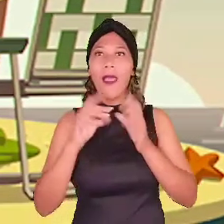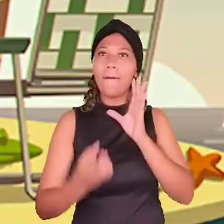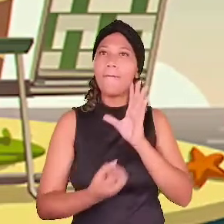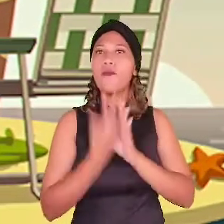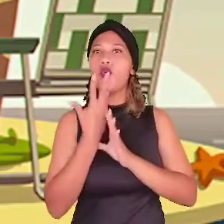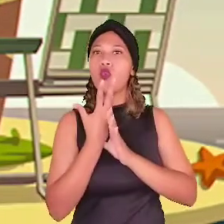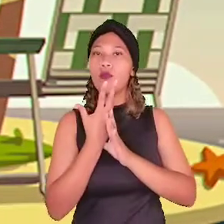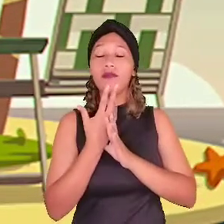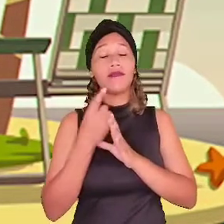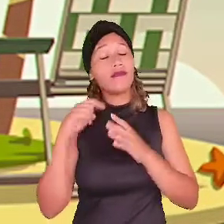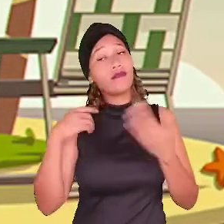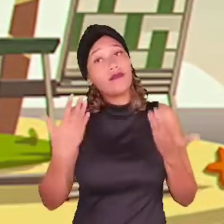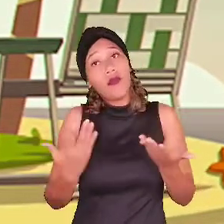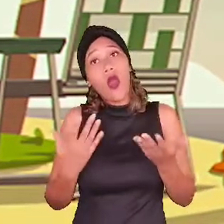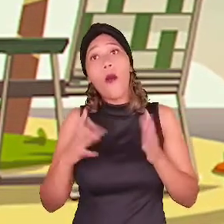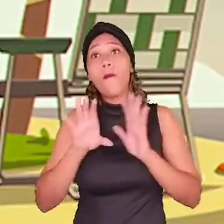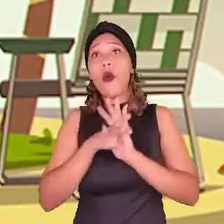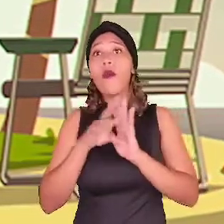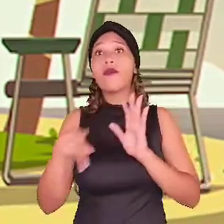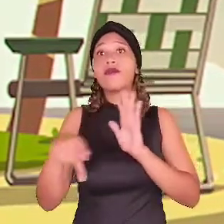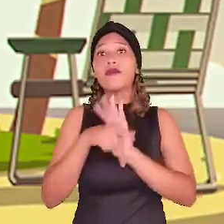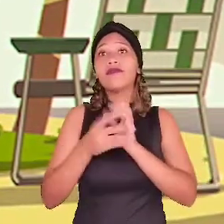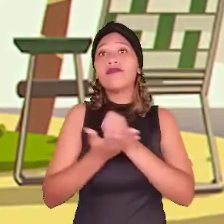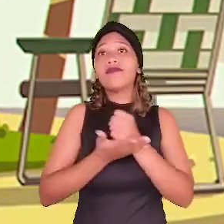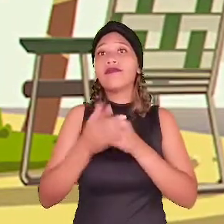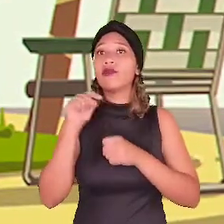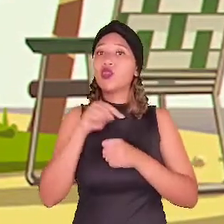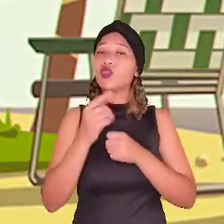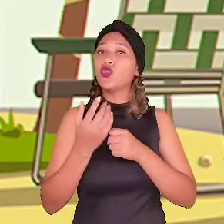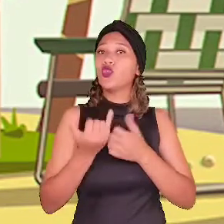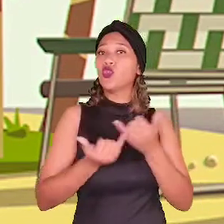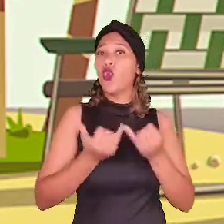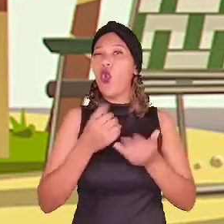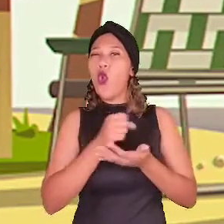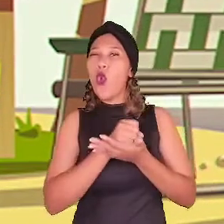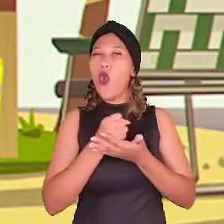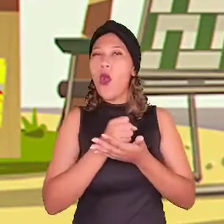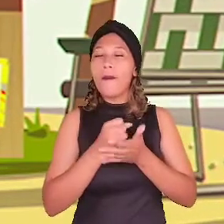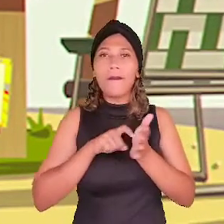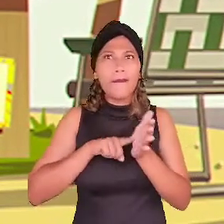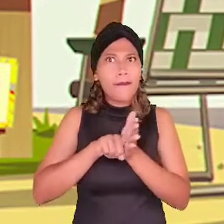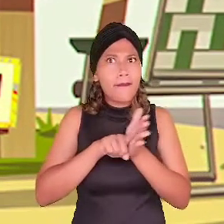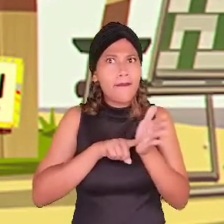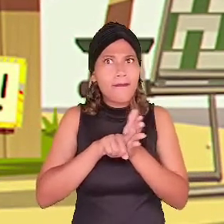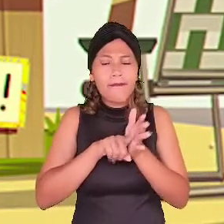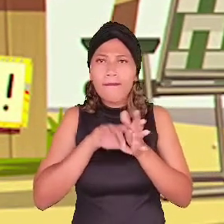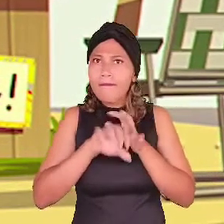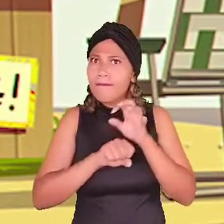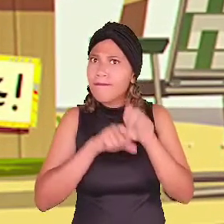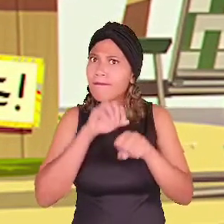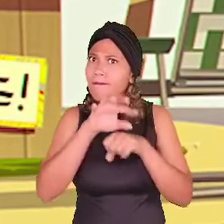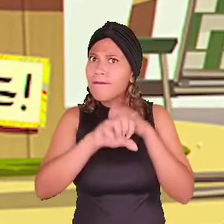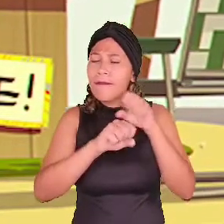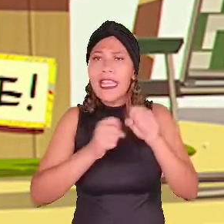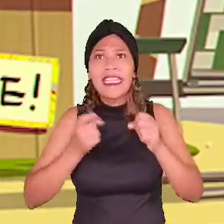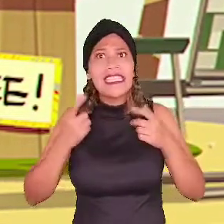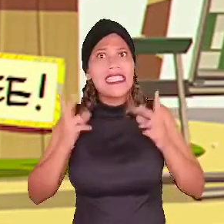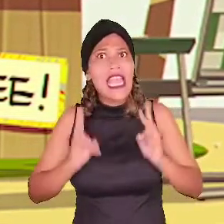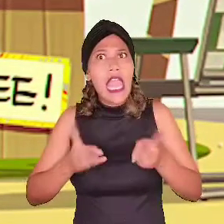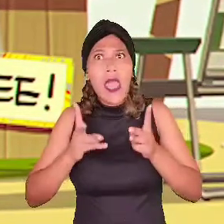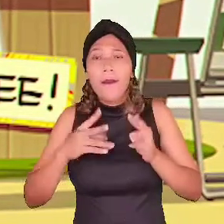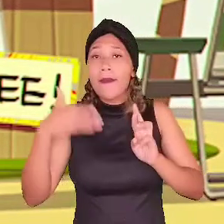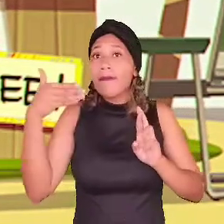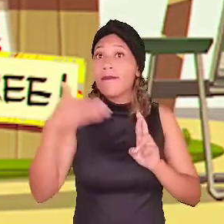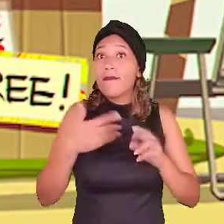Concept Artists, criam a arte conceitual do jogo. A pesquisa constante faz parte desse trabalho, já que eles precisam de